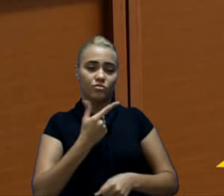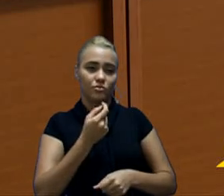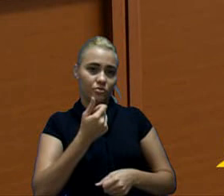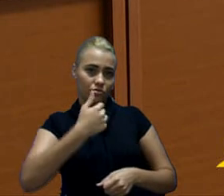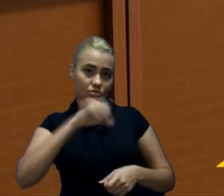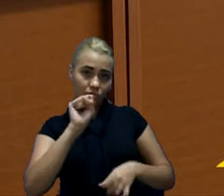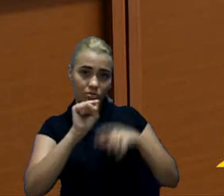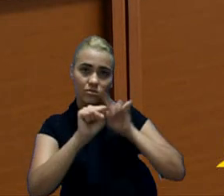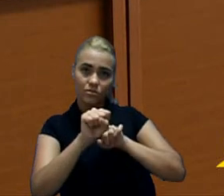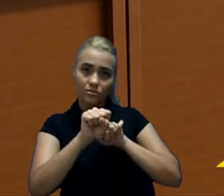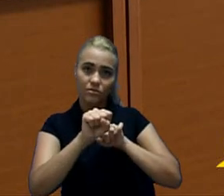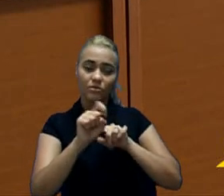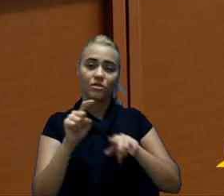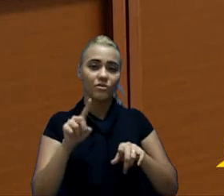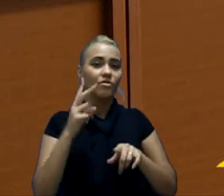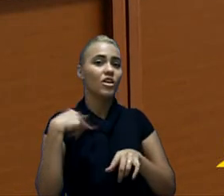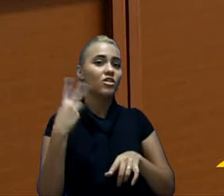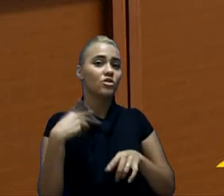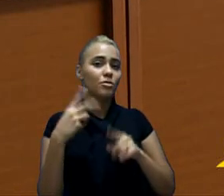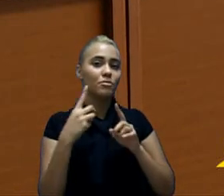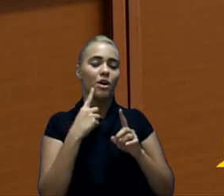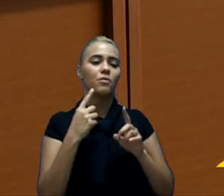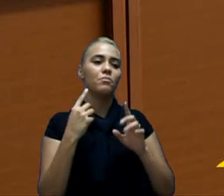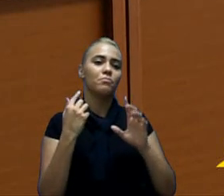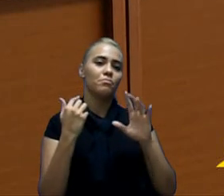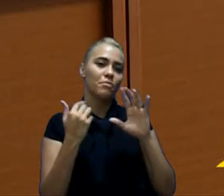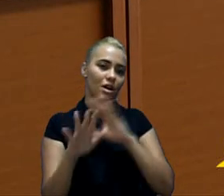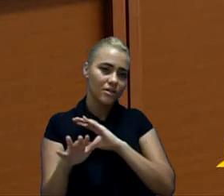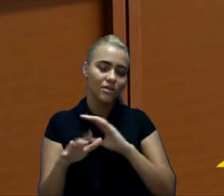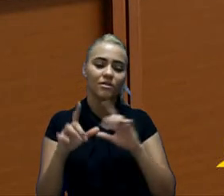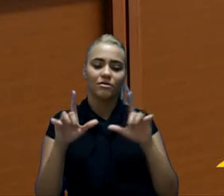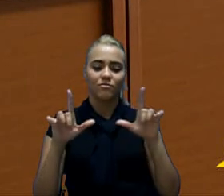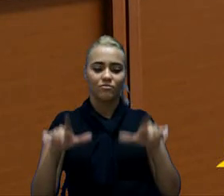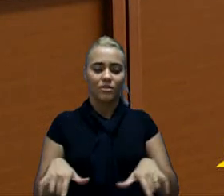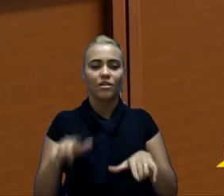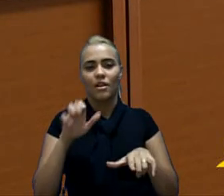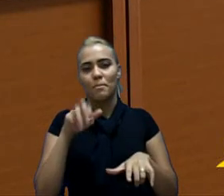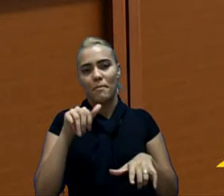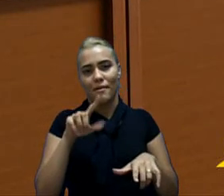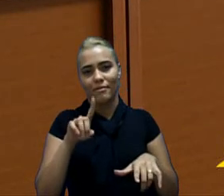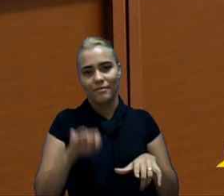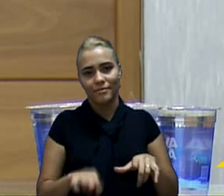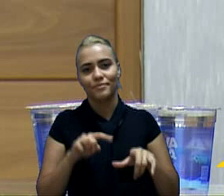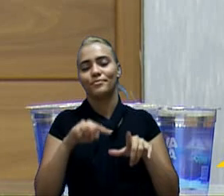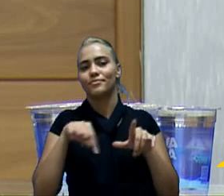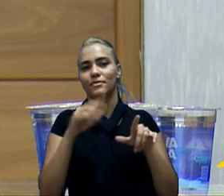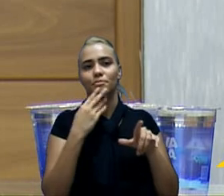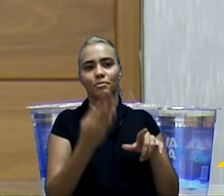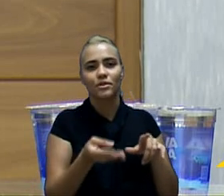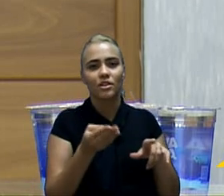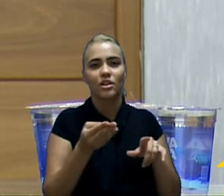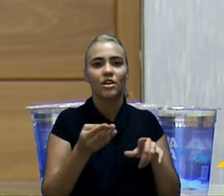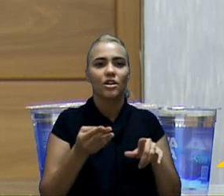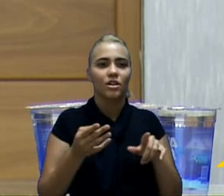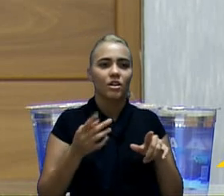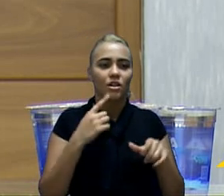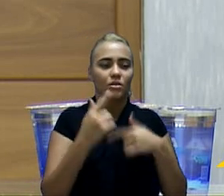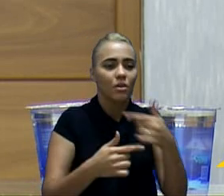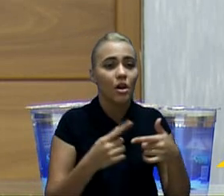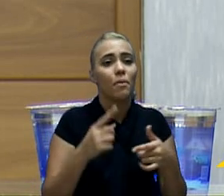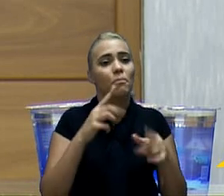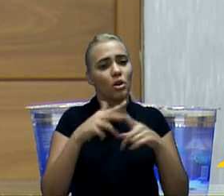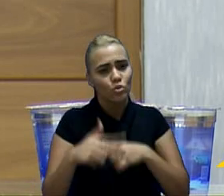se não me engano, o vereador mandava a emenda para alguma coisa e ia ser empenhada em outra coisa, tipo manutenção de